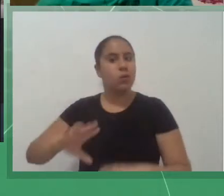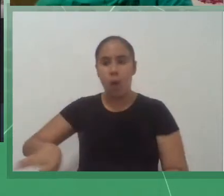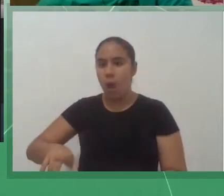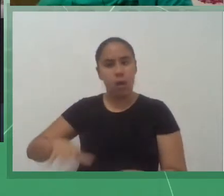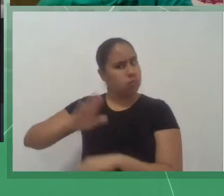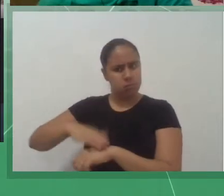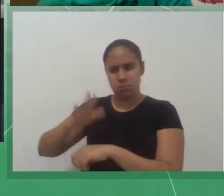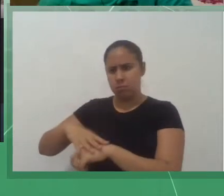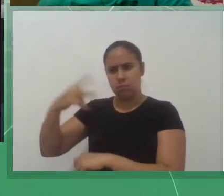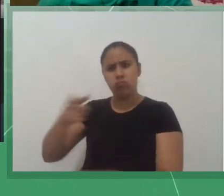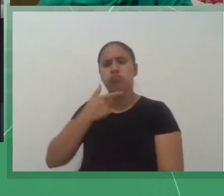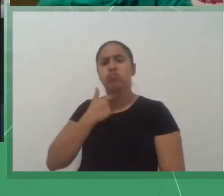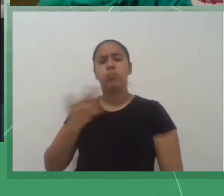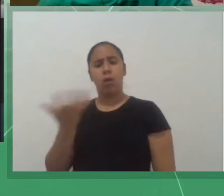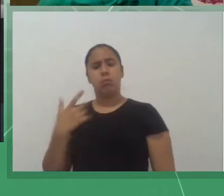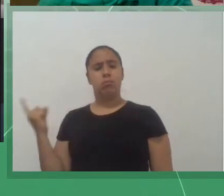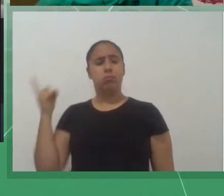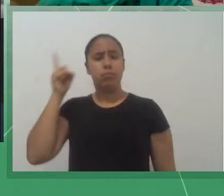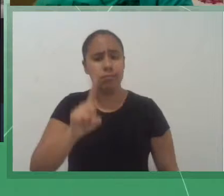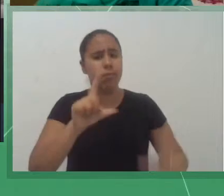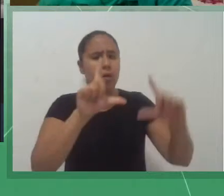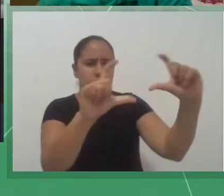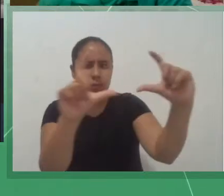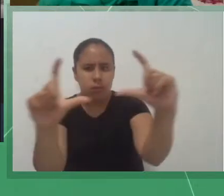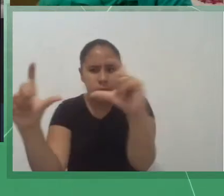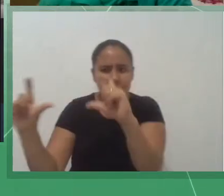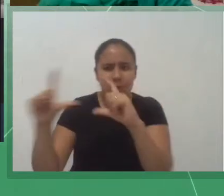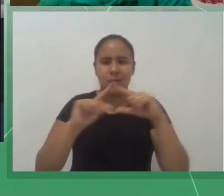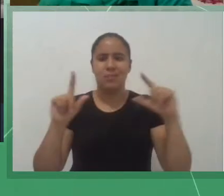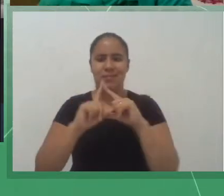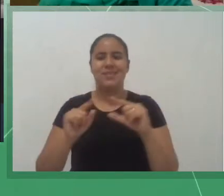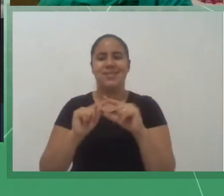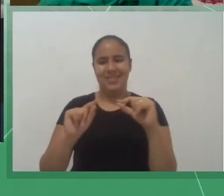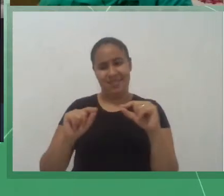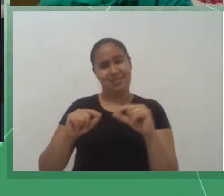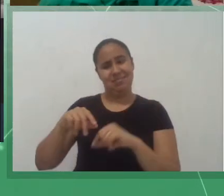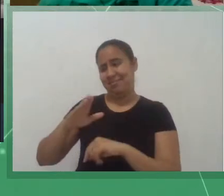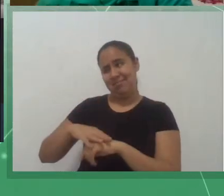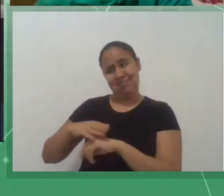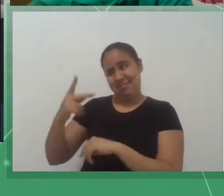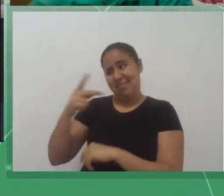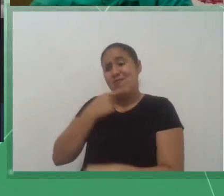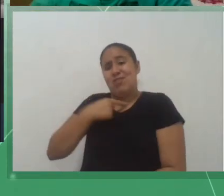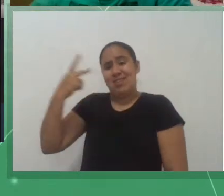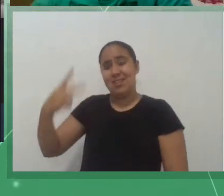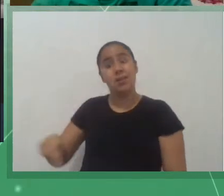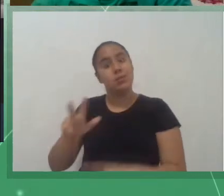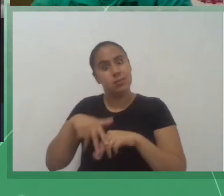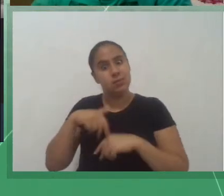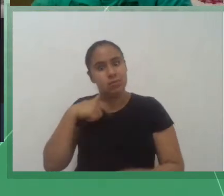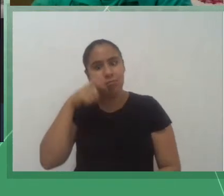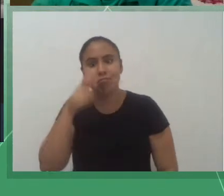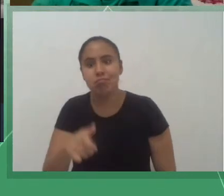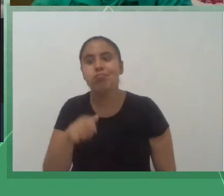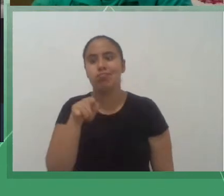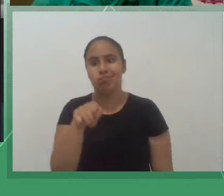encomendou essas fotografias ele fez por conta própria então isso eu acho bem interessante